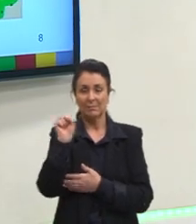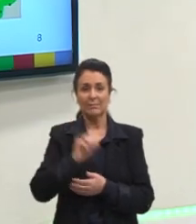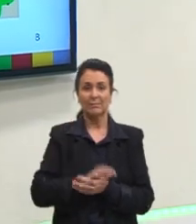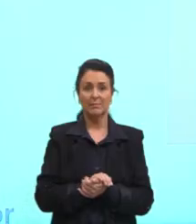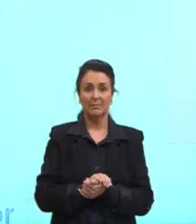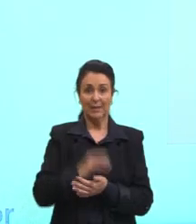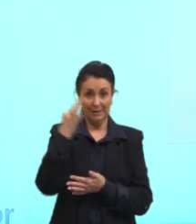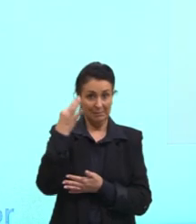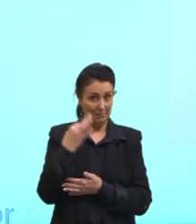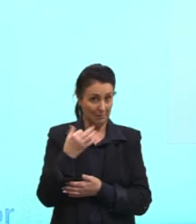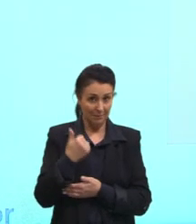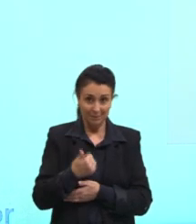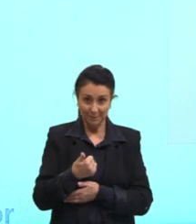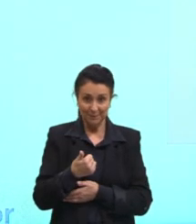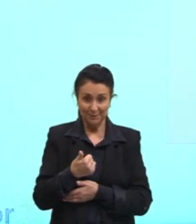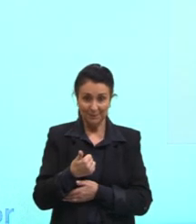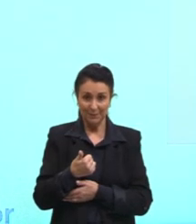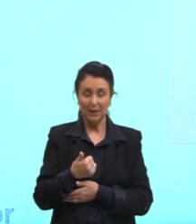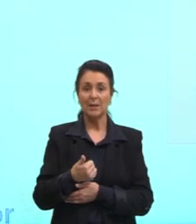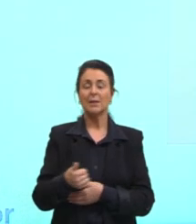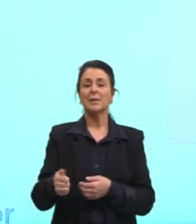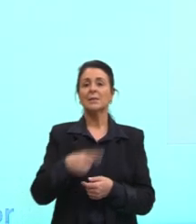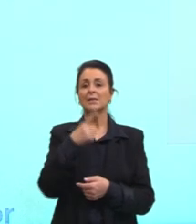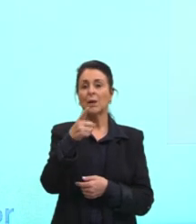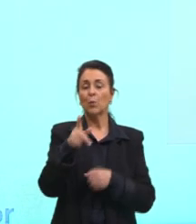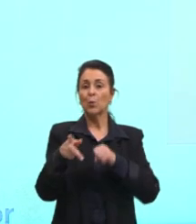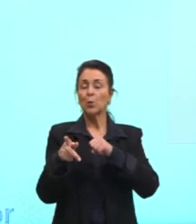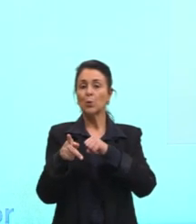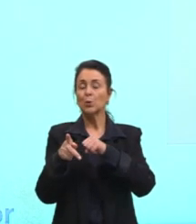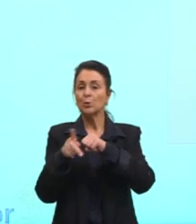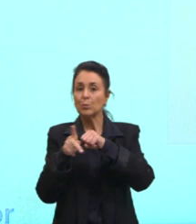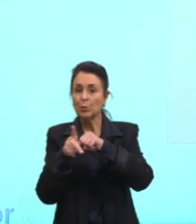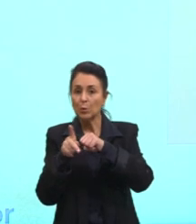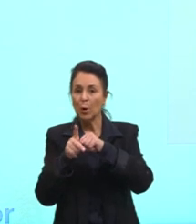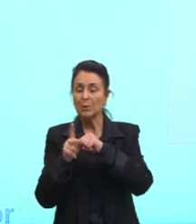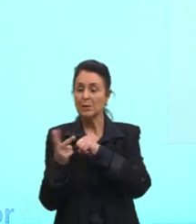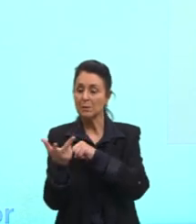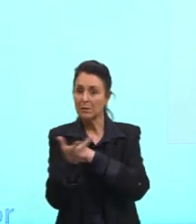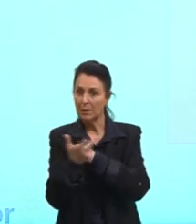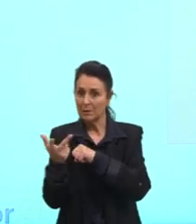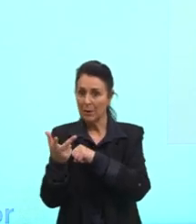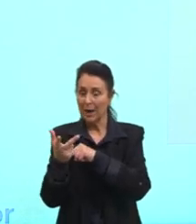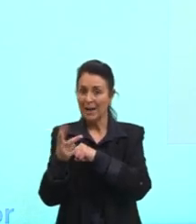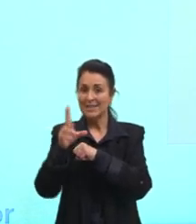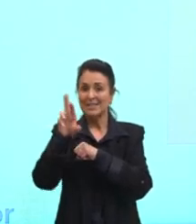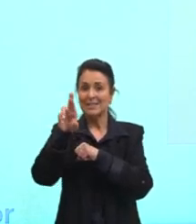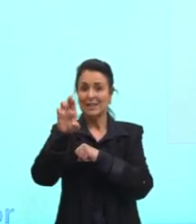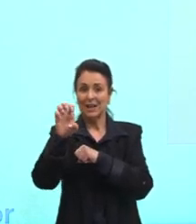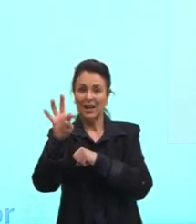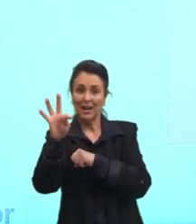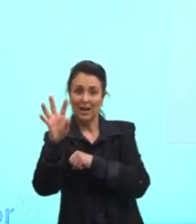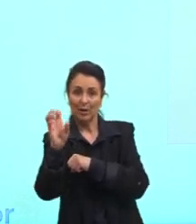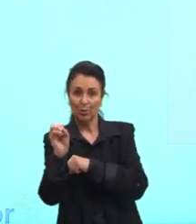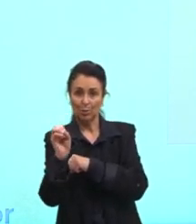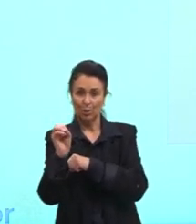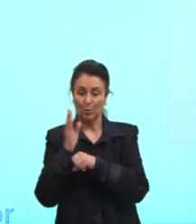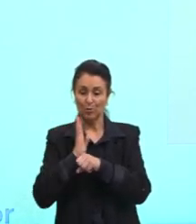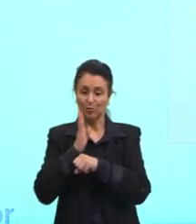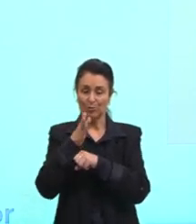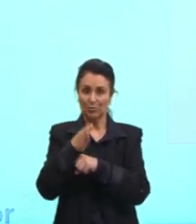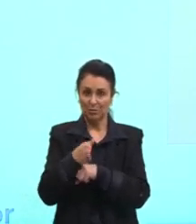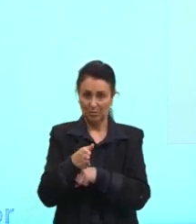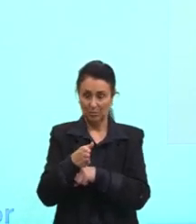Certo? Então, esses são os nossos pronomes, pronomes pessoais e caso reto. É eles que estão presentes dentro do nosso